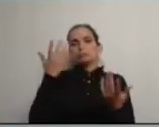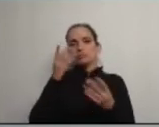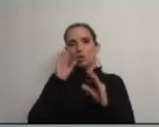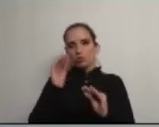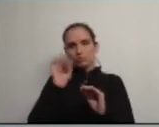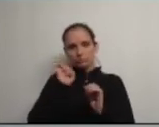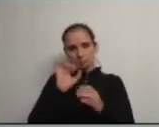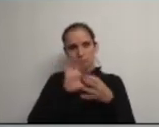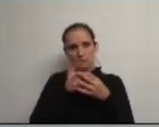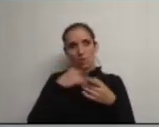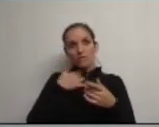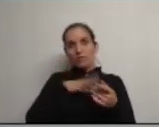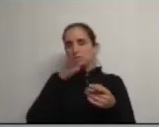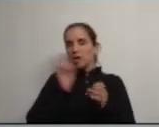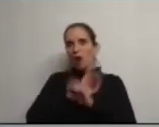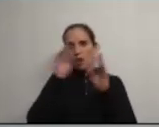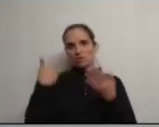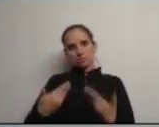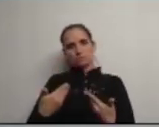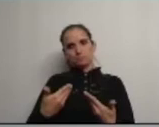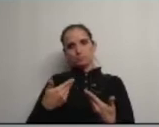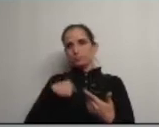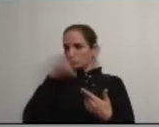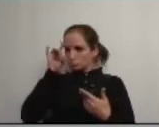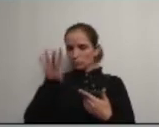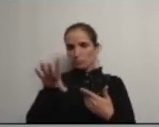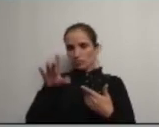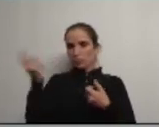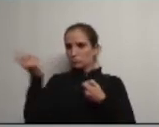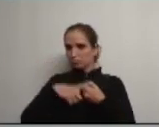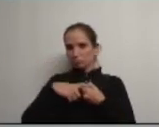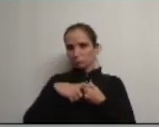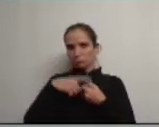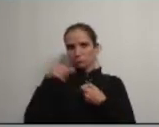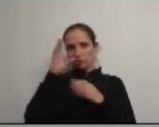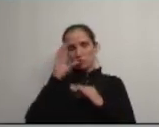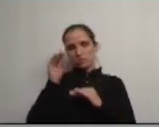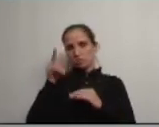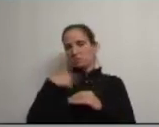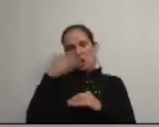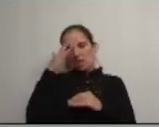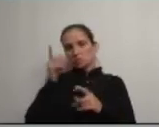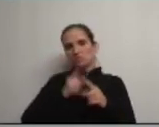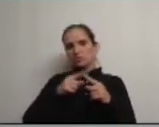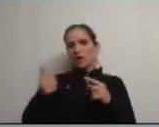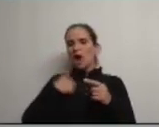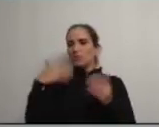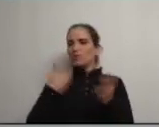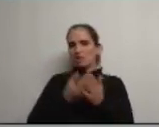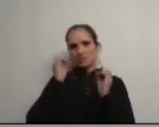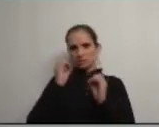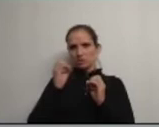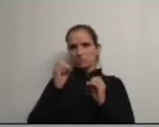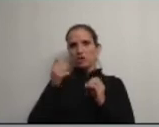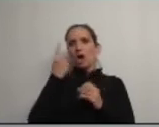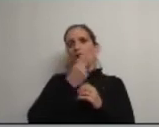educação e portanto eu queria dizer claramente aqui que sou contra a municipalização não vejo que haja nenhum ganho e que